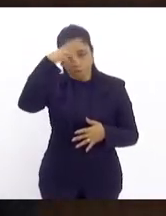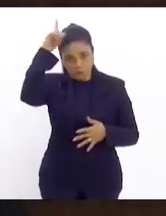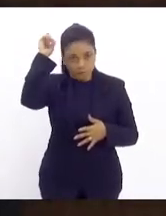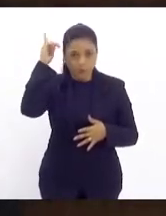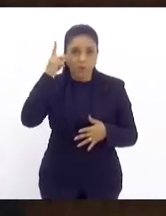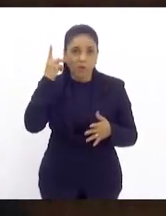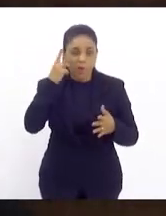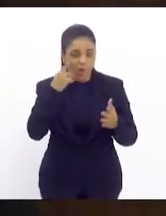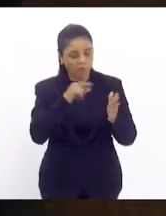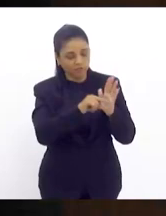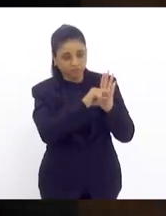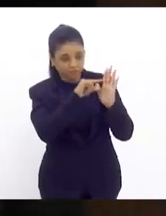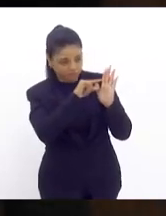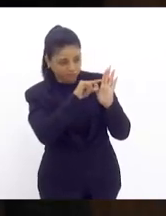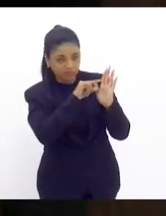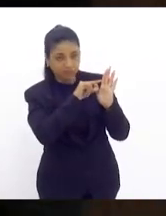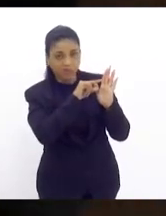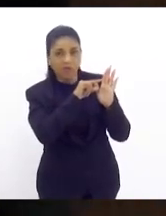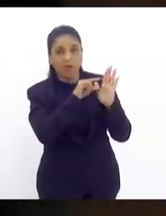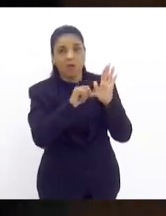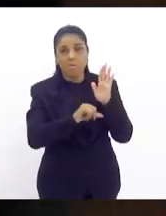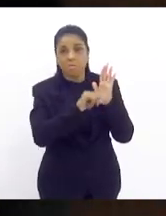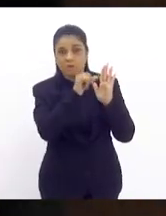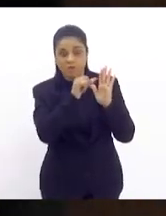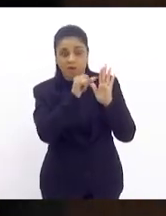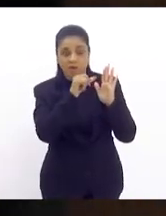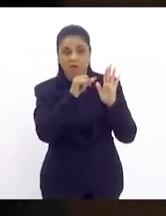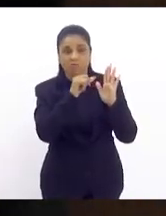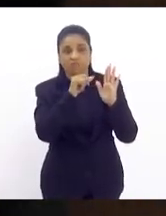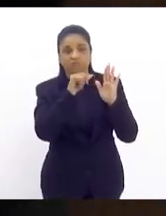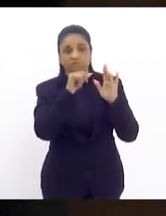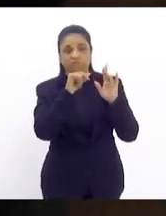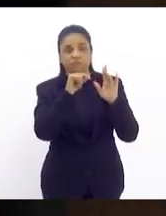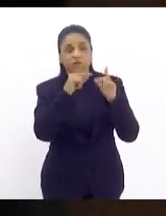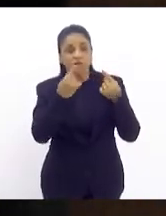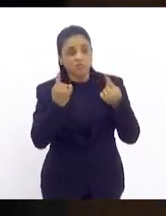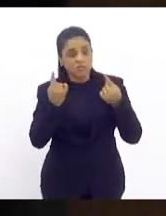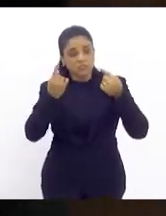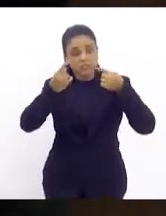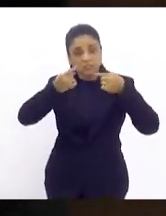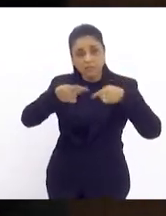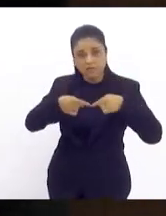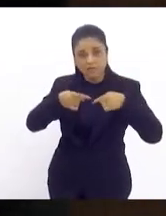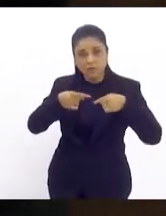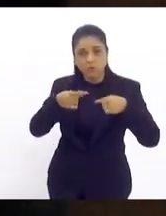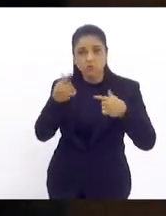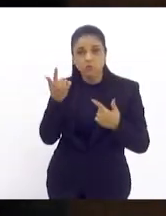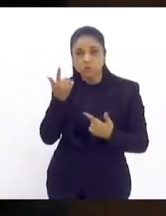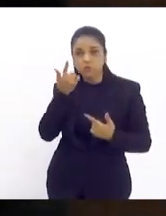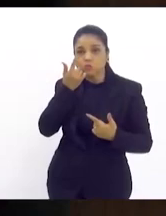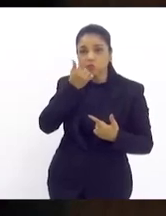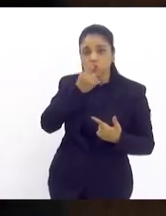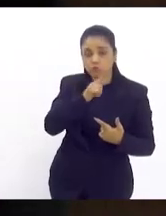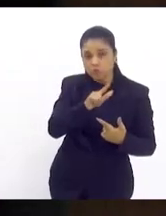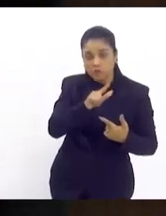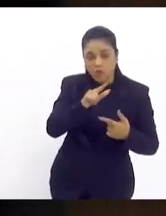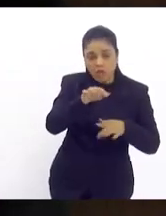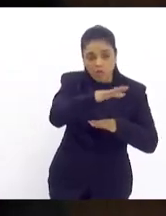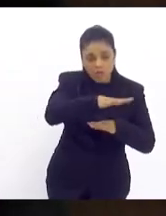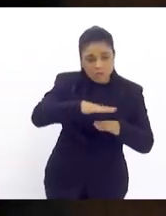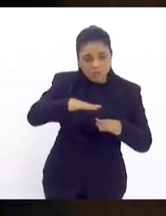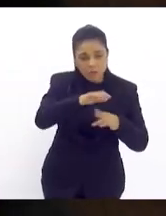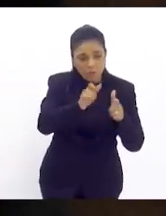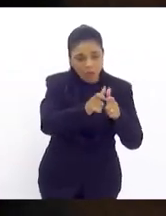como primeira atitude, diante dos desafios de conquistar espaços para